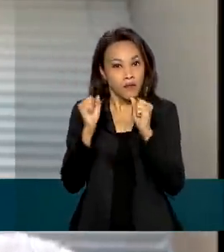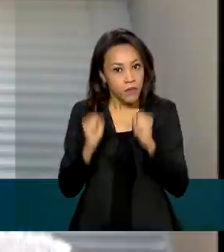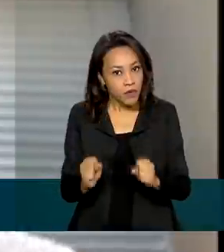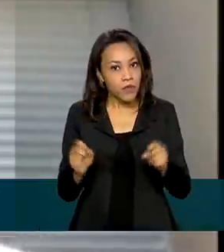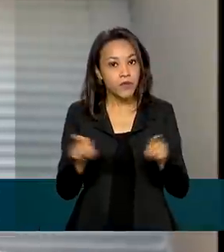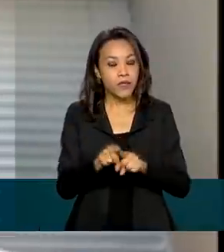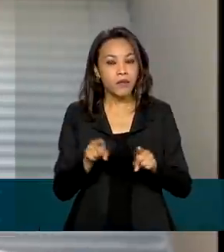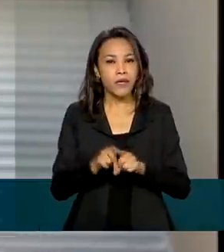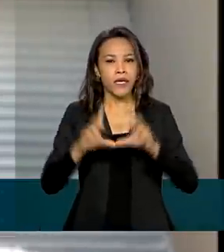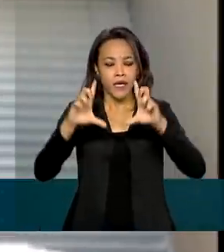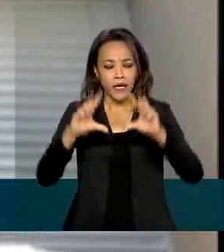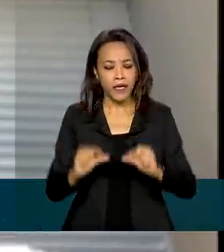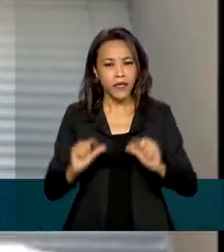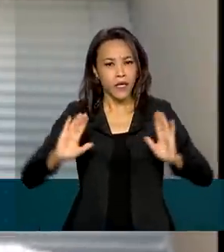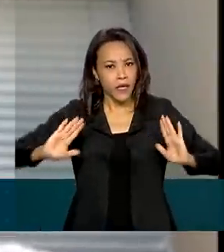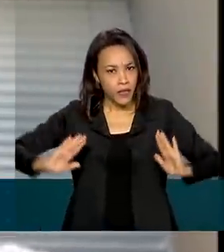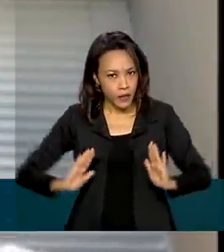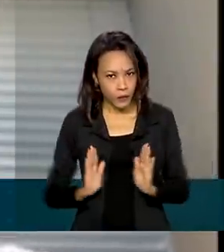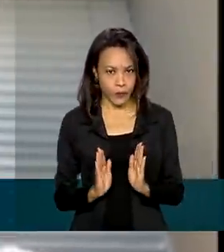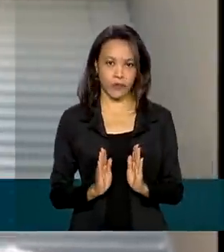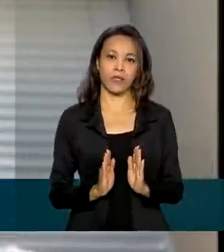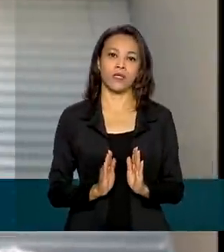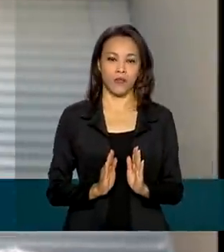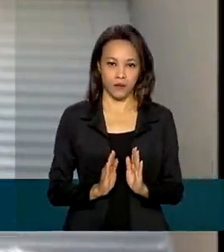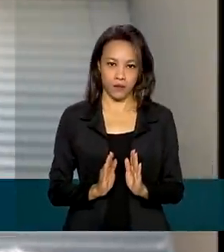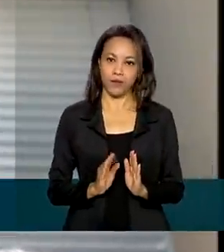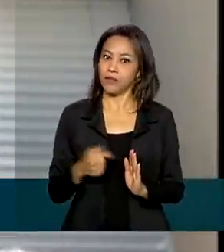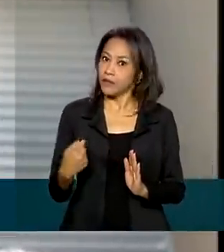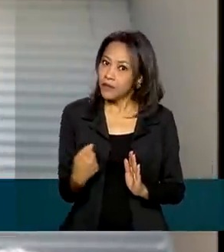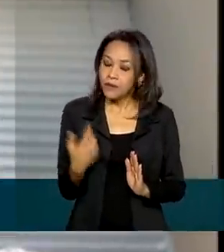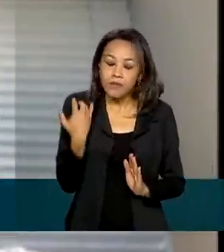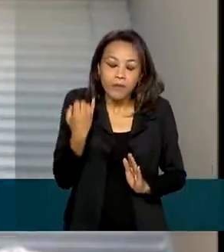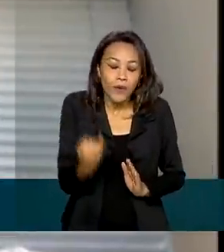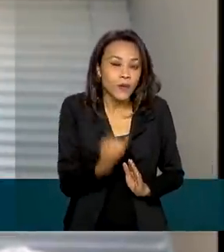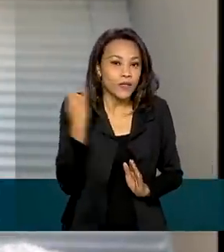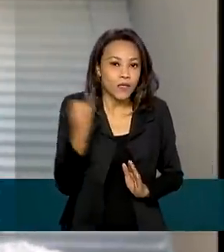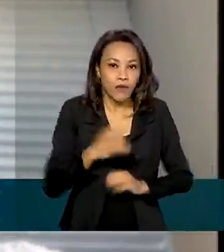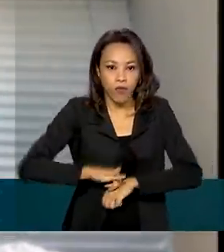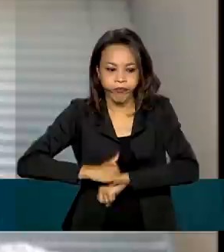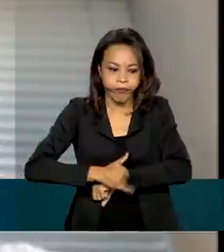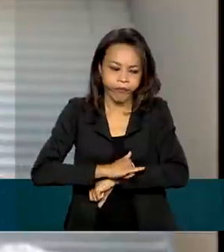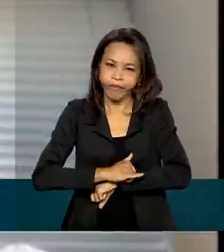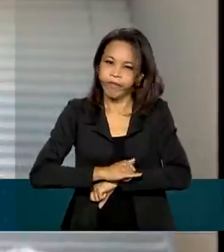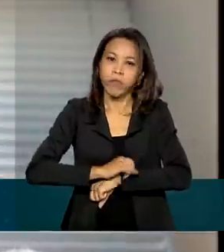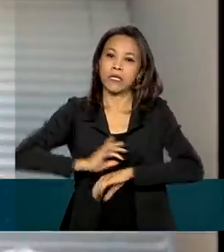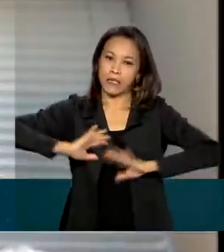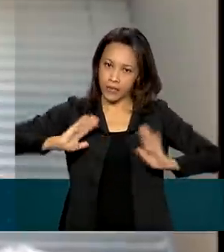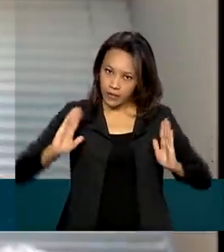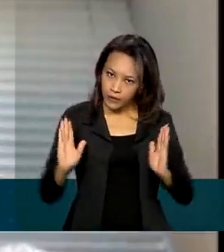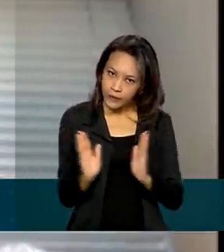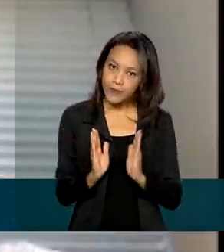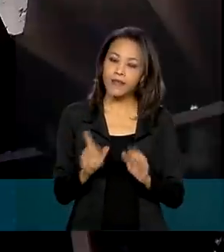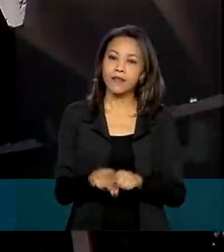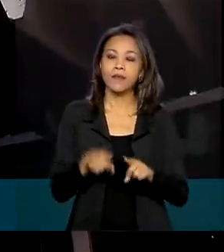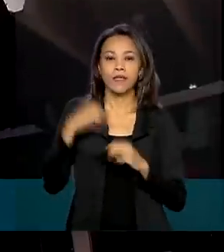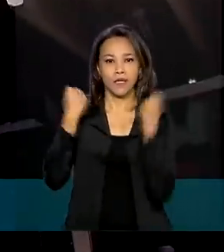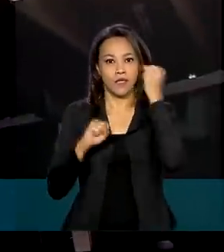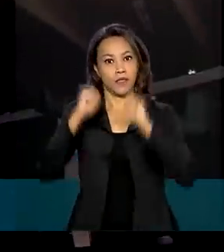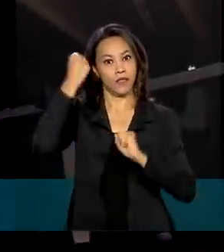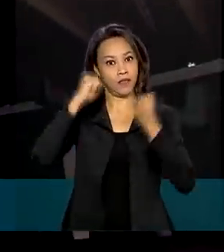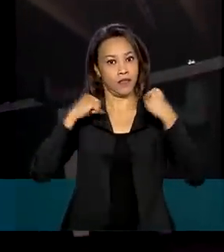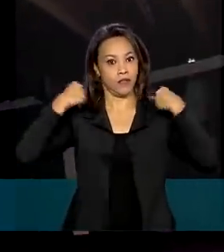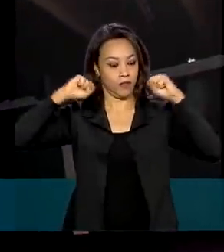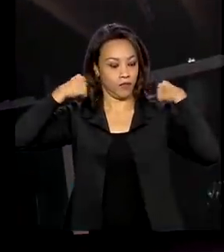reduzindo peso, perdendo peso, o sobrepeso é uma causa importante de diabetes e praticando exercícios físicos. O